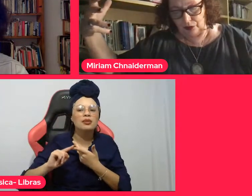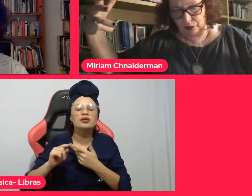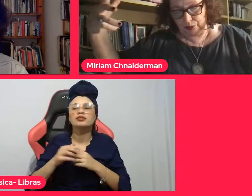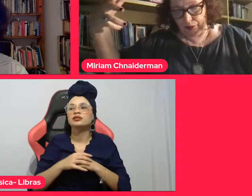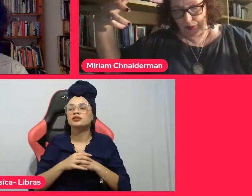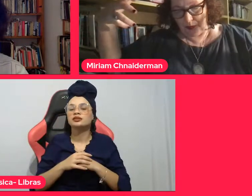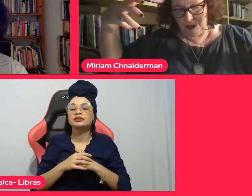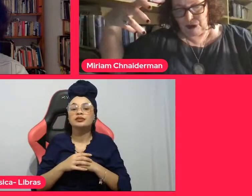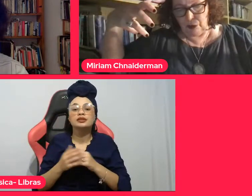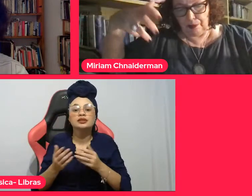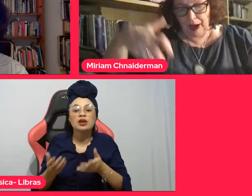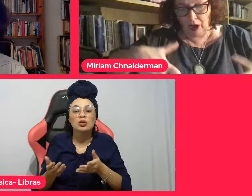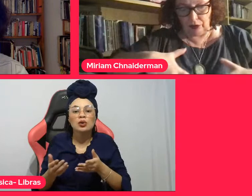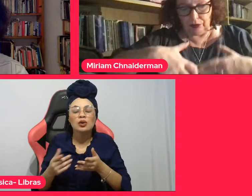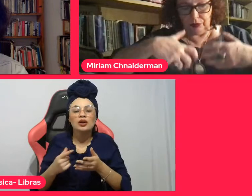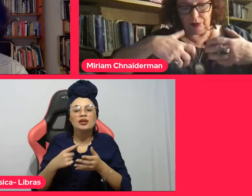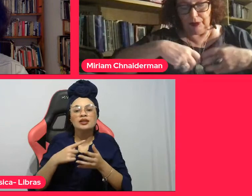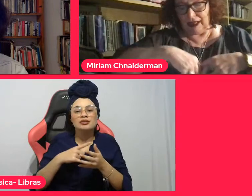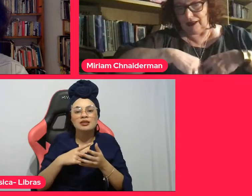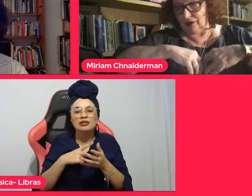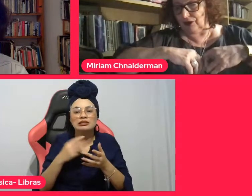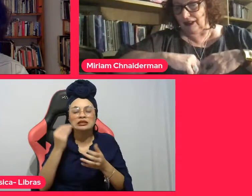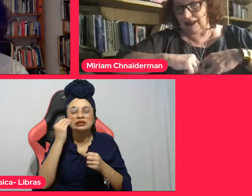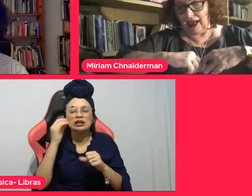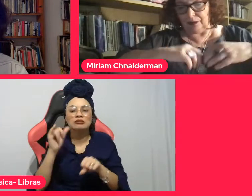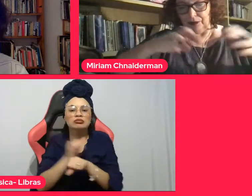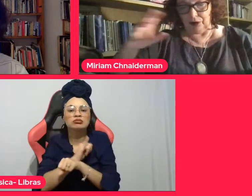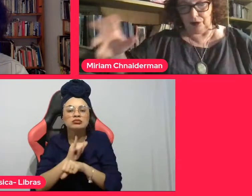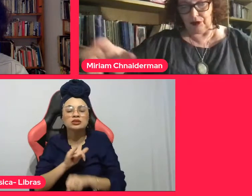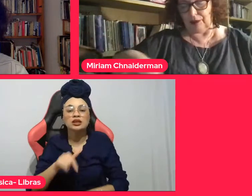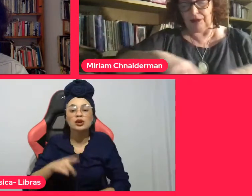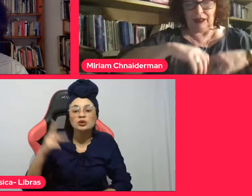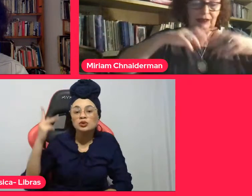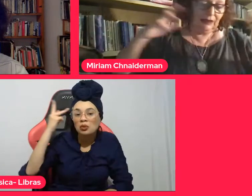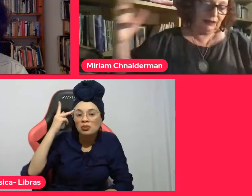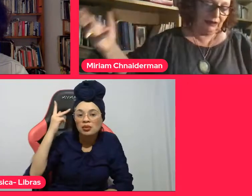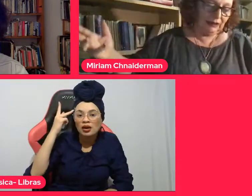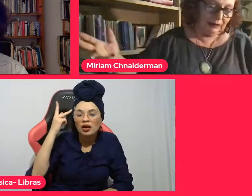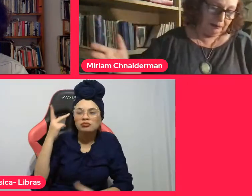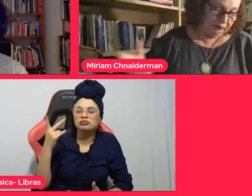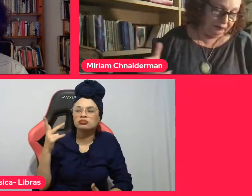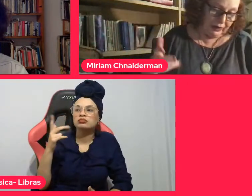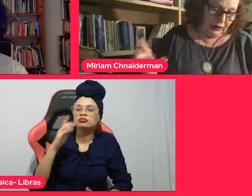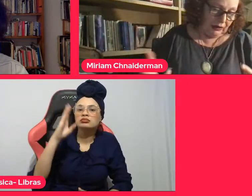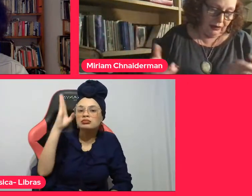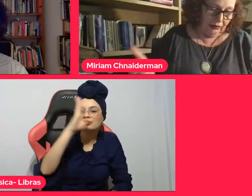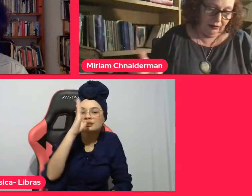de um São Paulo, de um Brasil que está absolutamente...